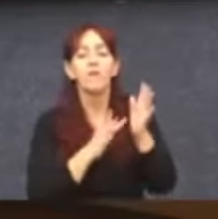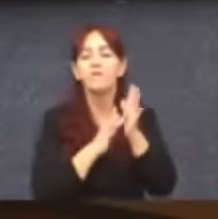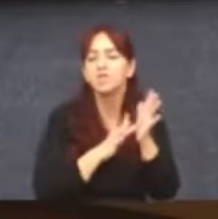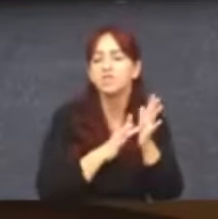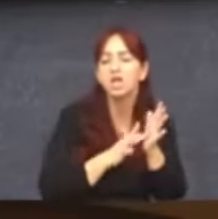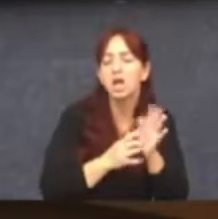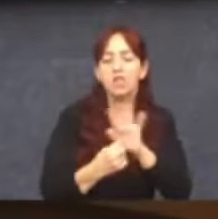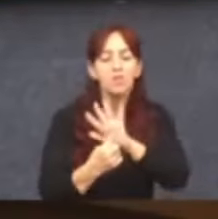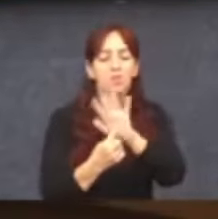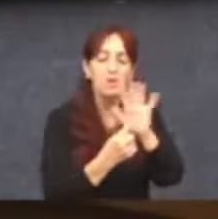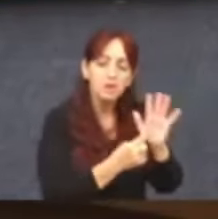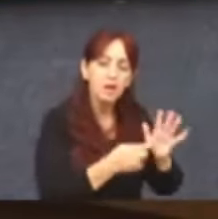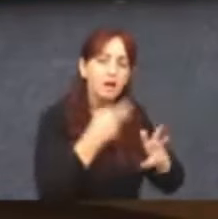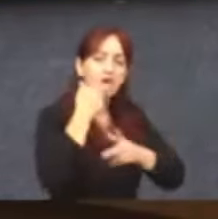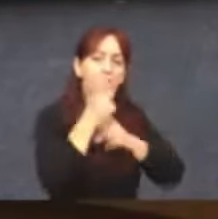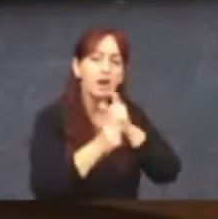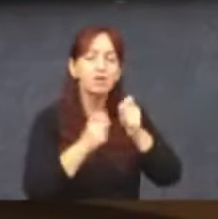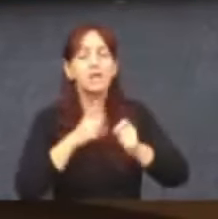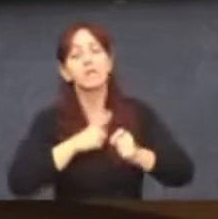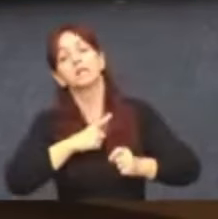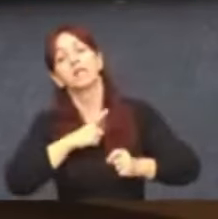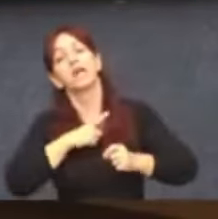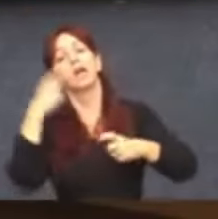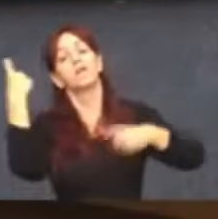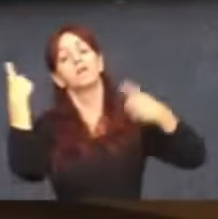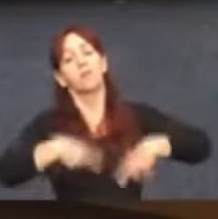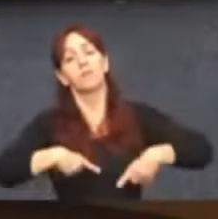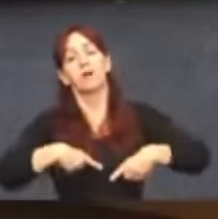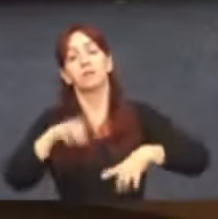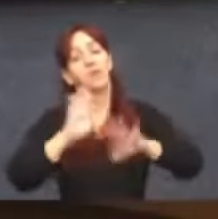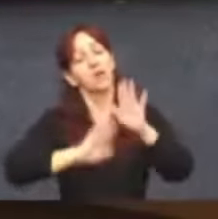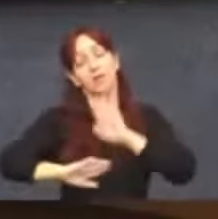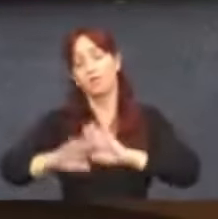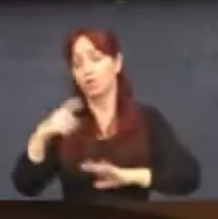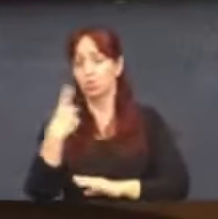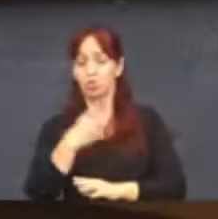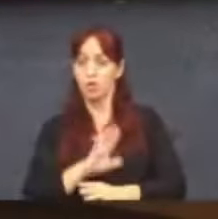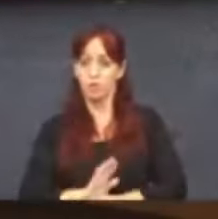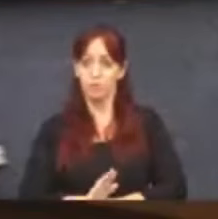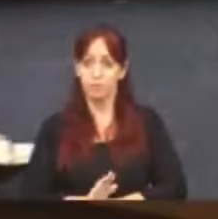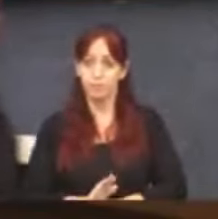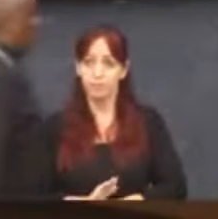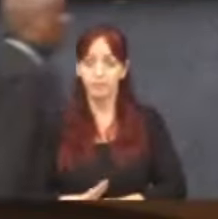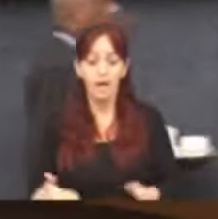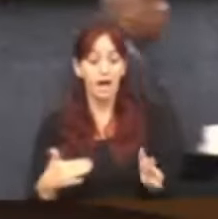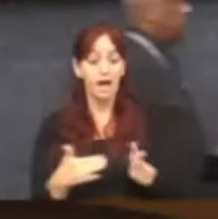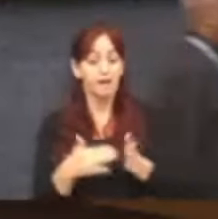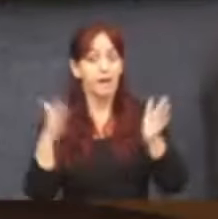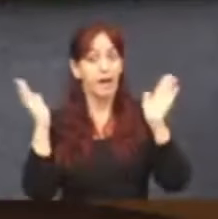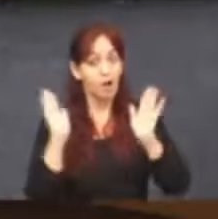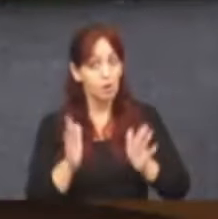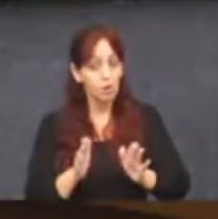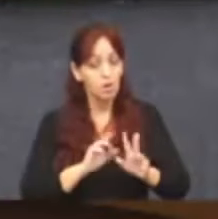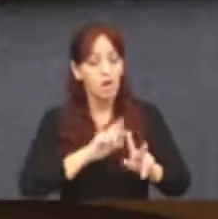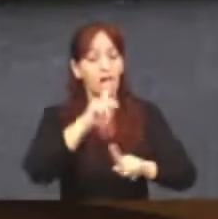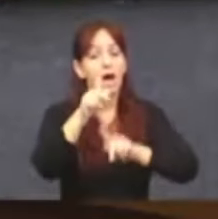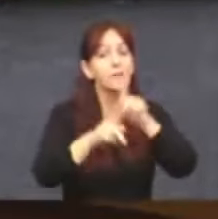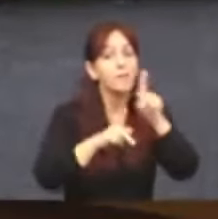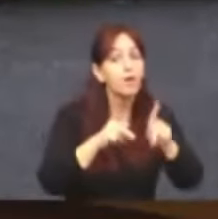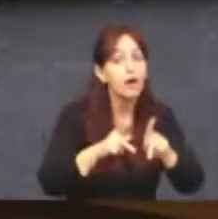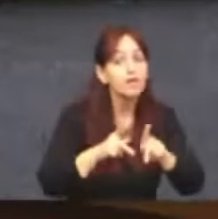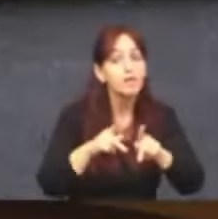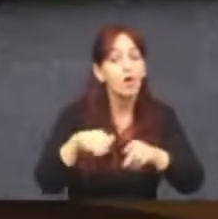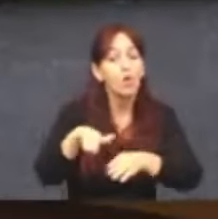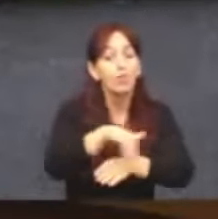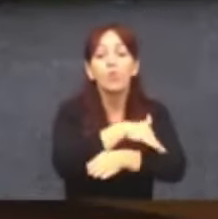falar que houve debate, mas não houve debate. Até agora, a população do Padre